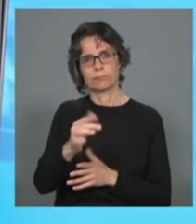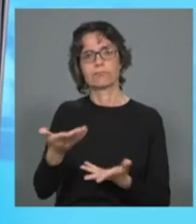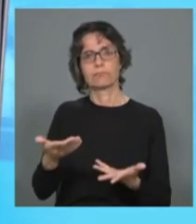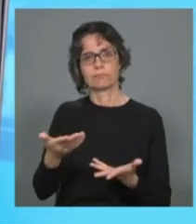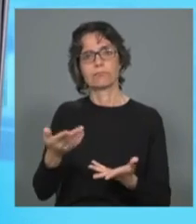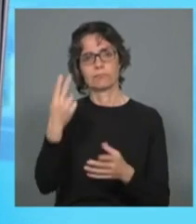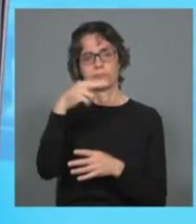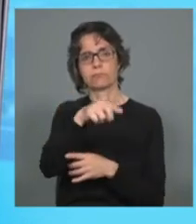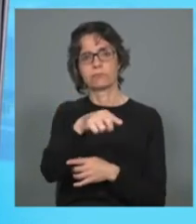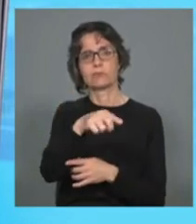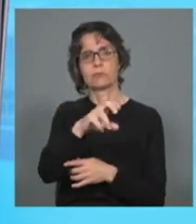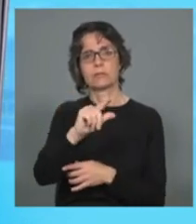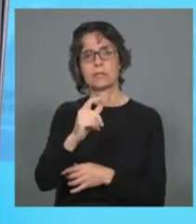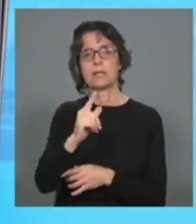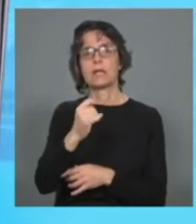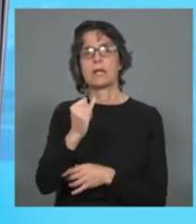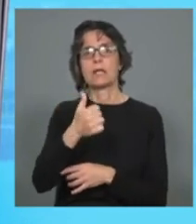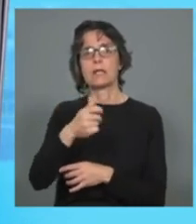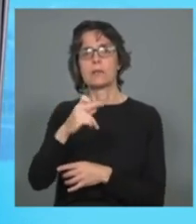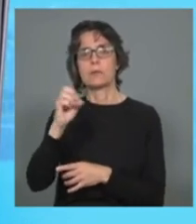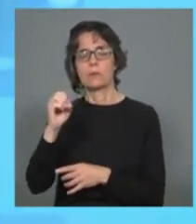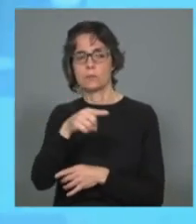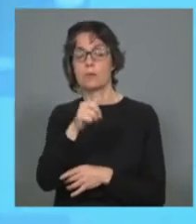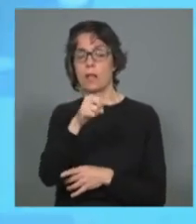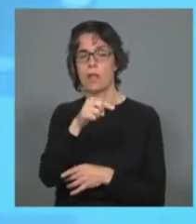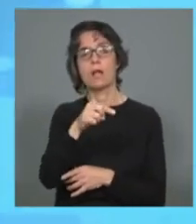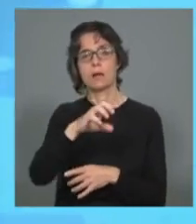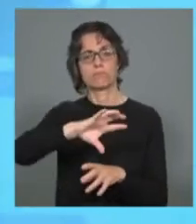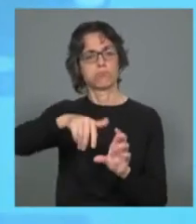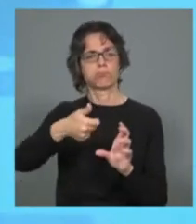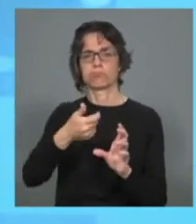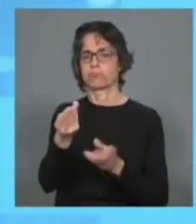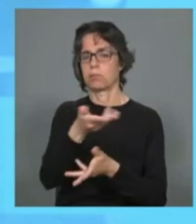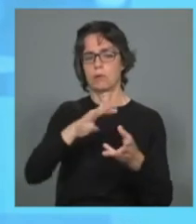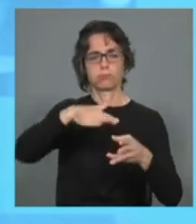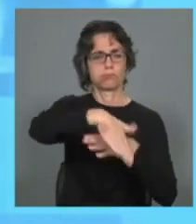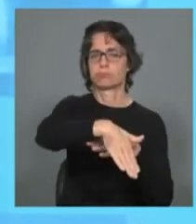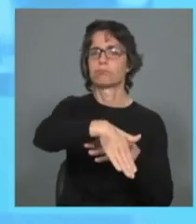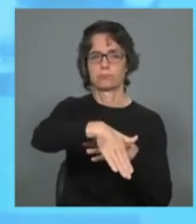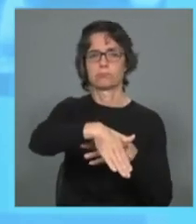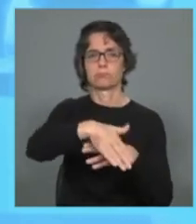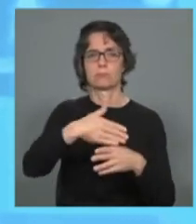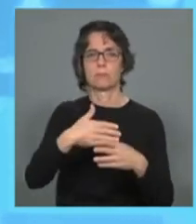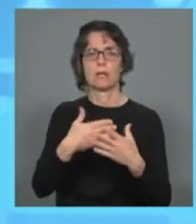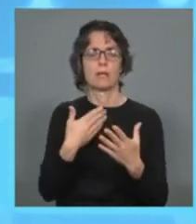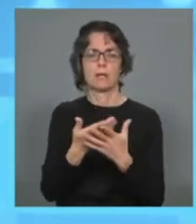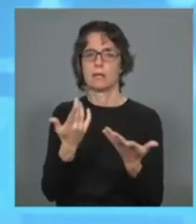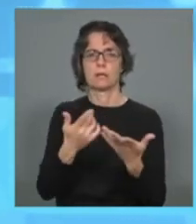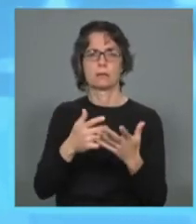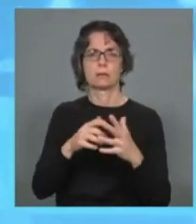visita ao Líbano onde de facto o colapso da economia está a provocar a fuga de muitos